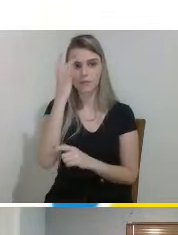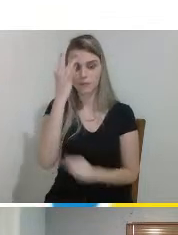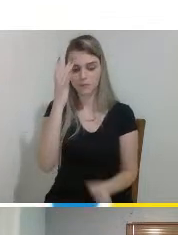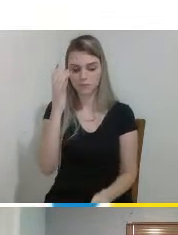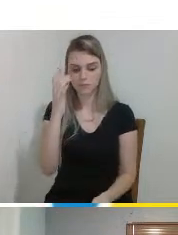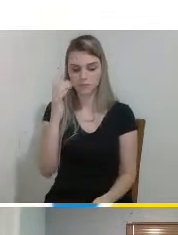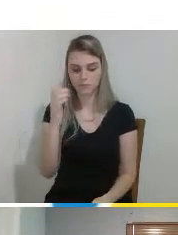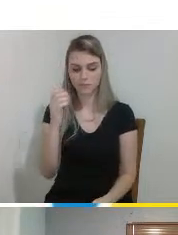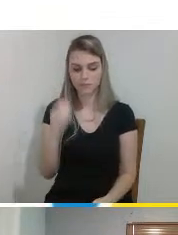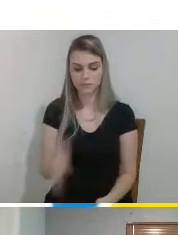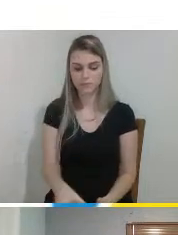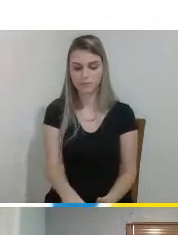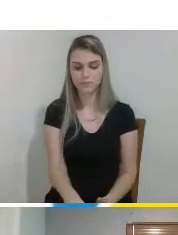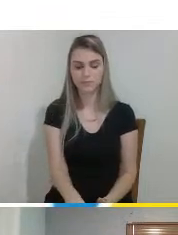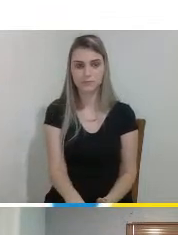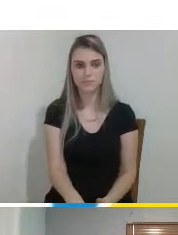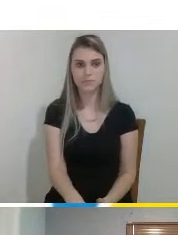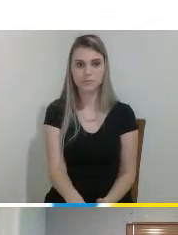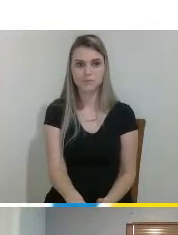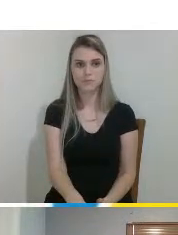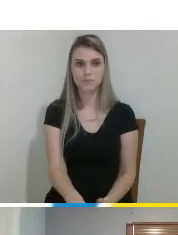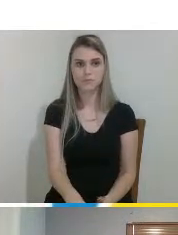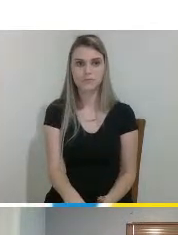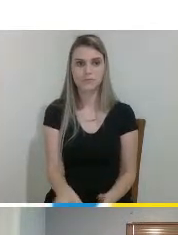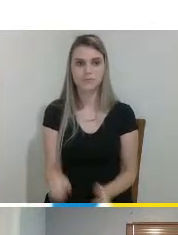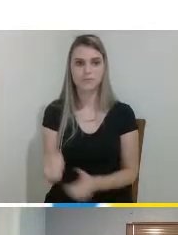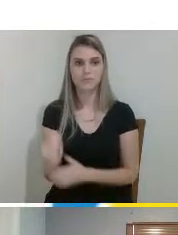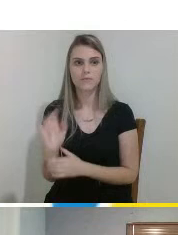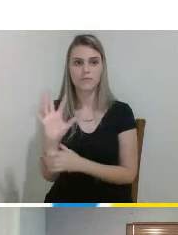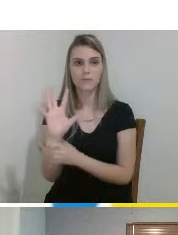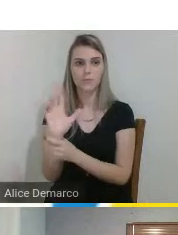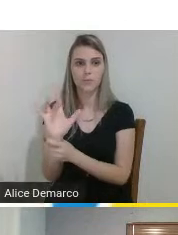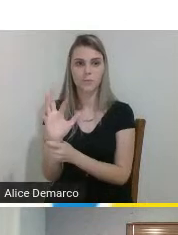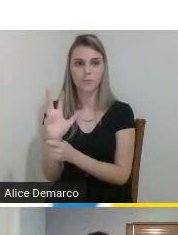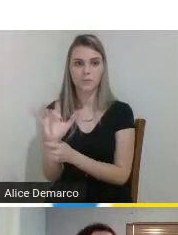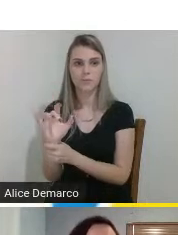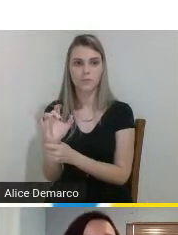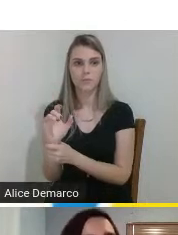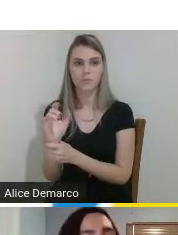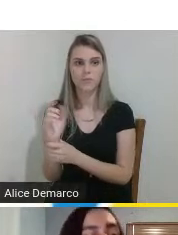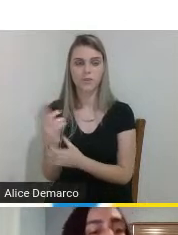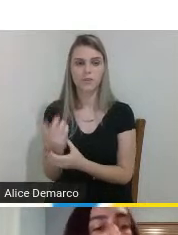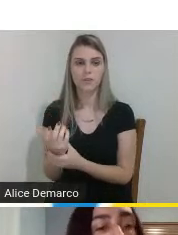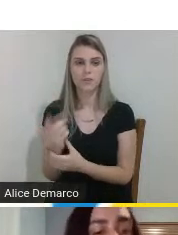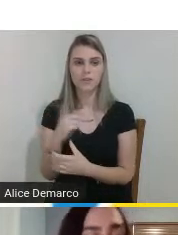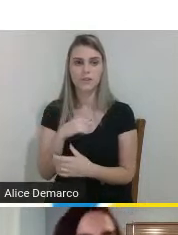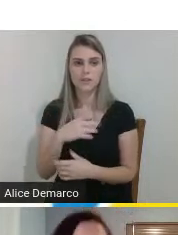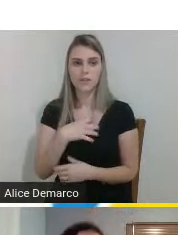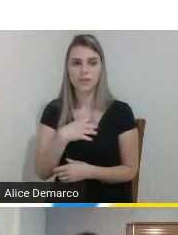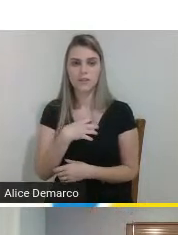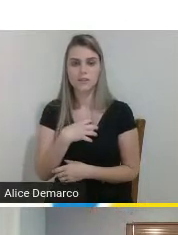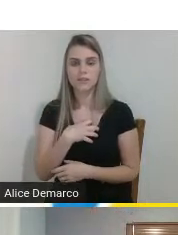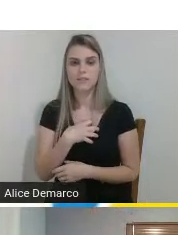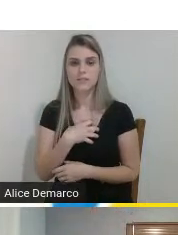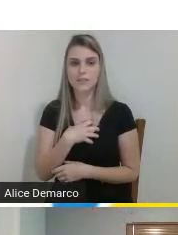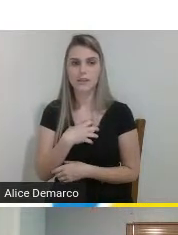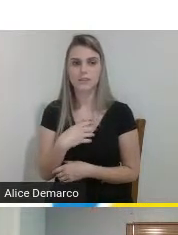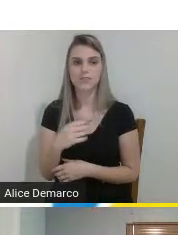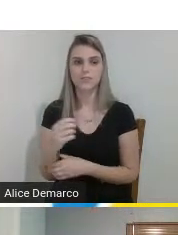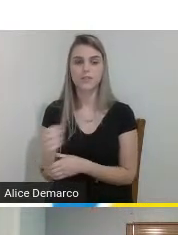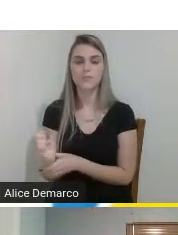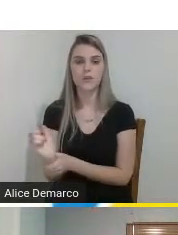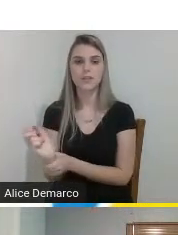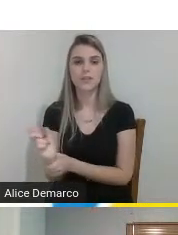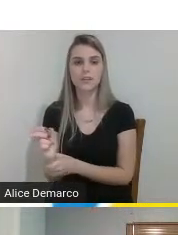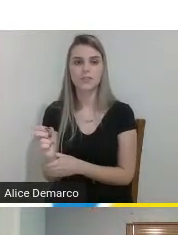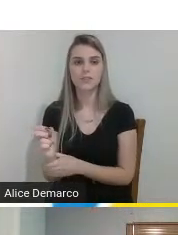uma mão, por exemplo, têm... que têm a sensação de ter a mão ainda. Bom, a gente